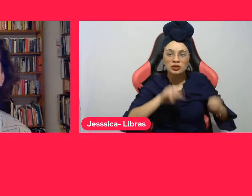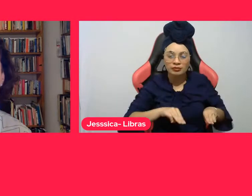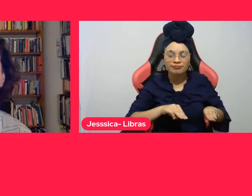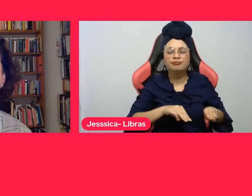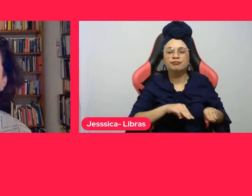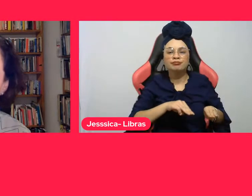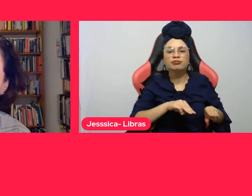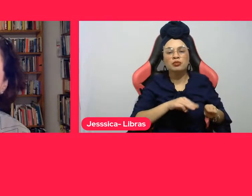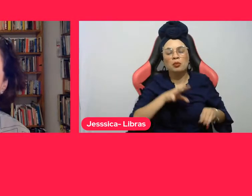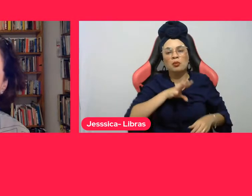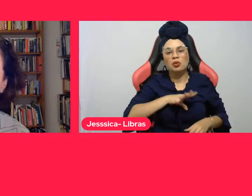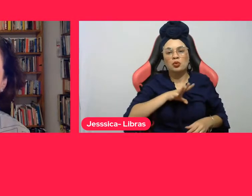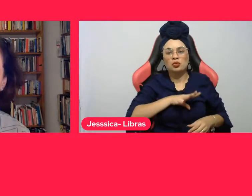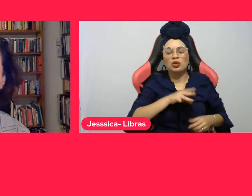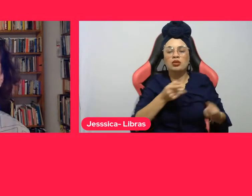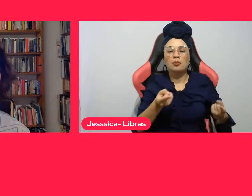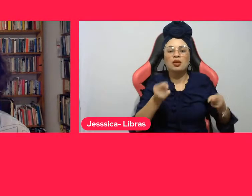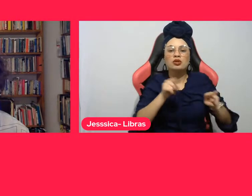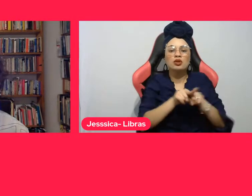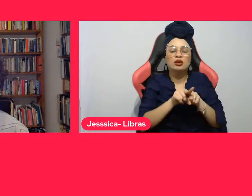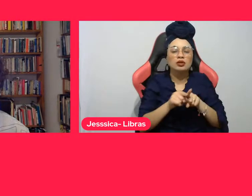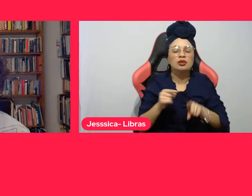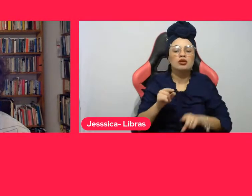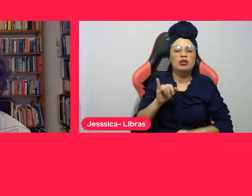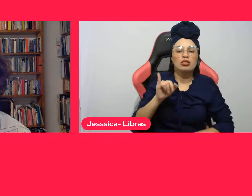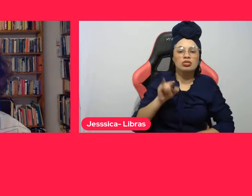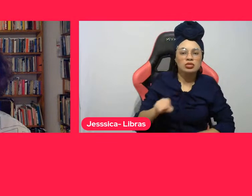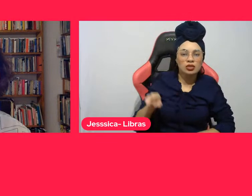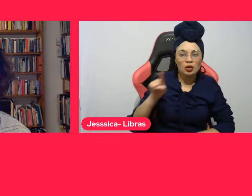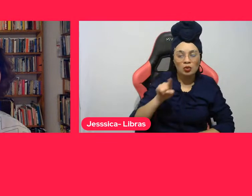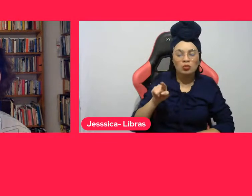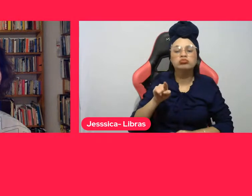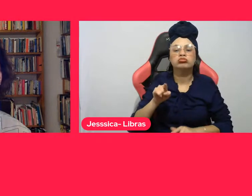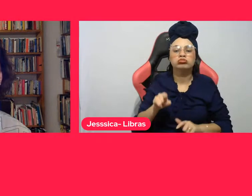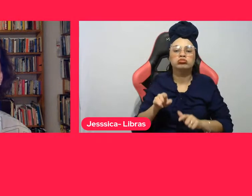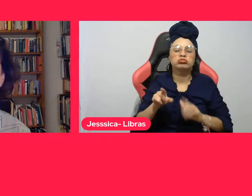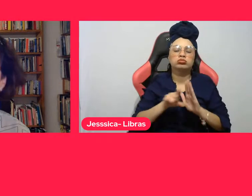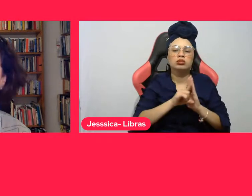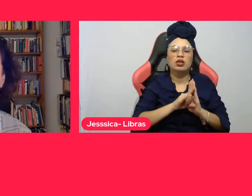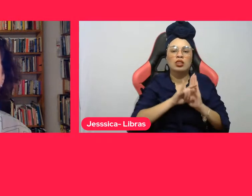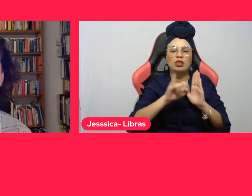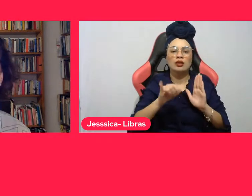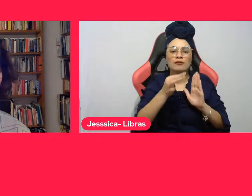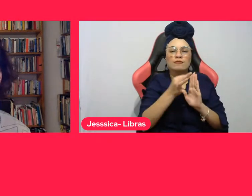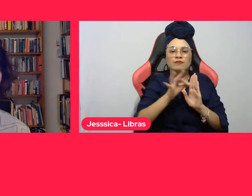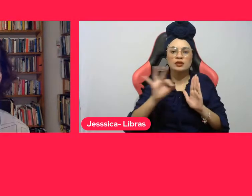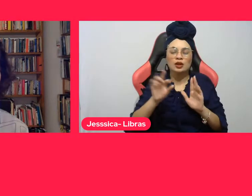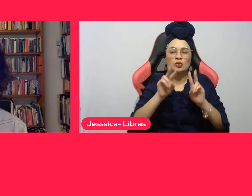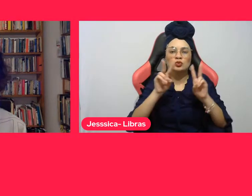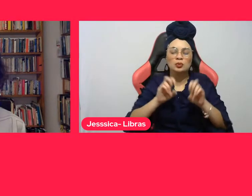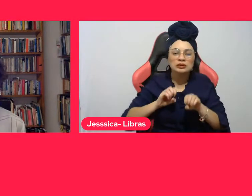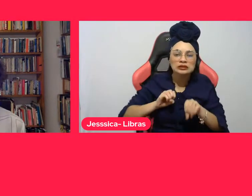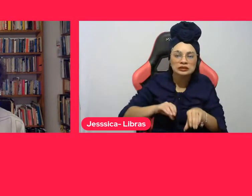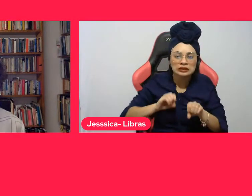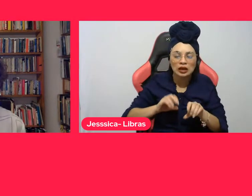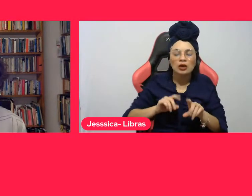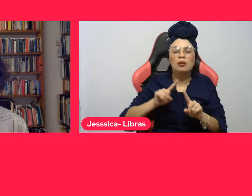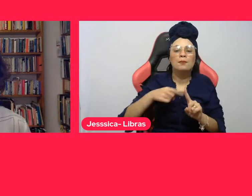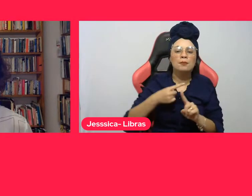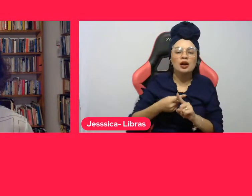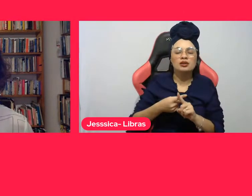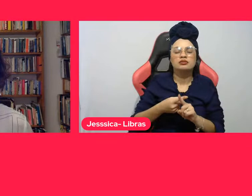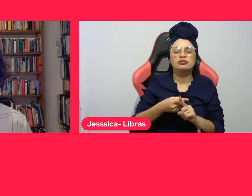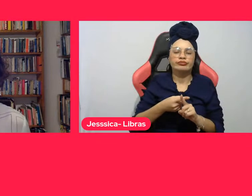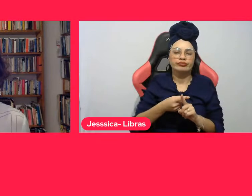patrocínio do Itaú Unibanco por meio da Lei Federal de Ensinio e Incentivo à Cultura. Bom,